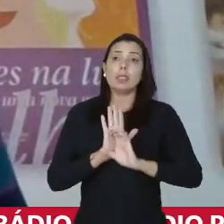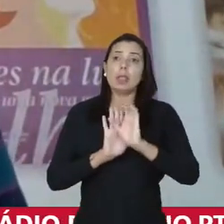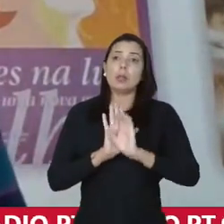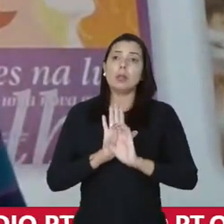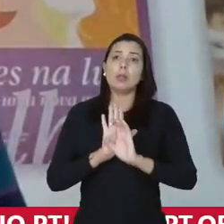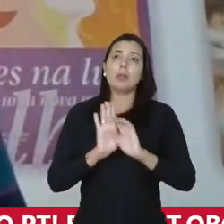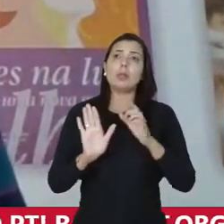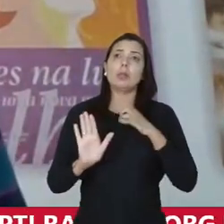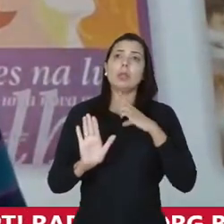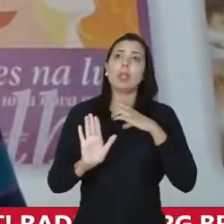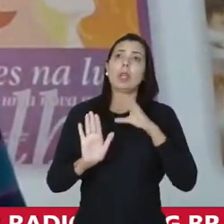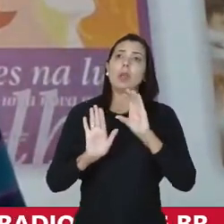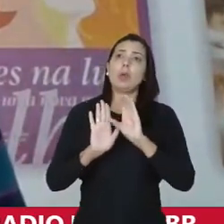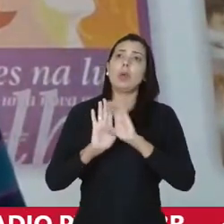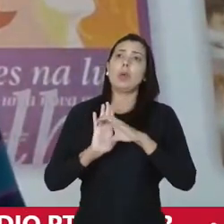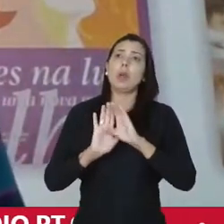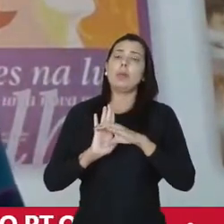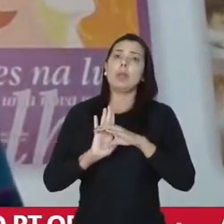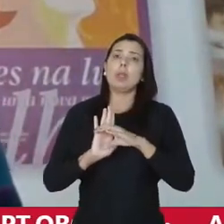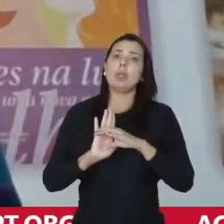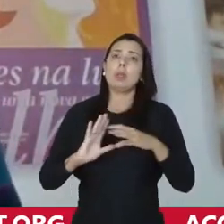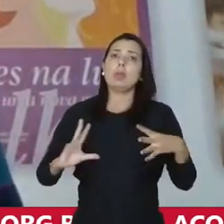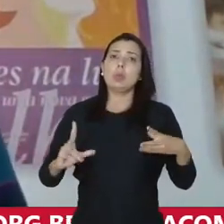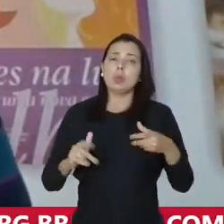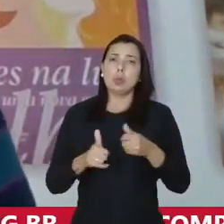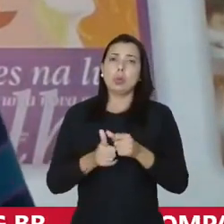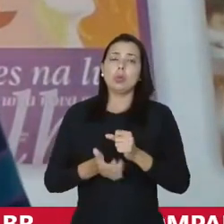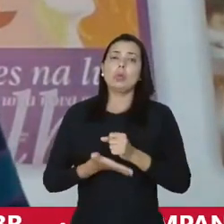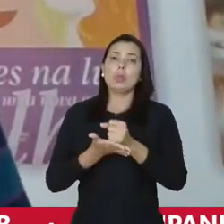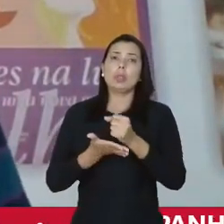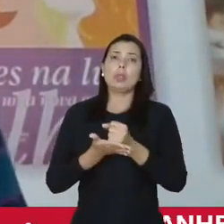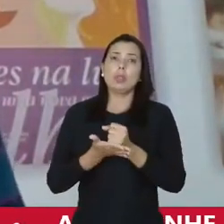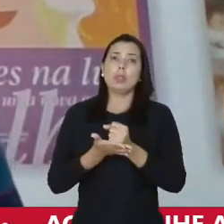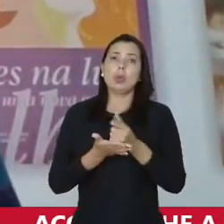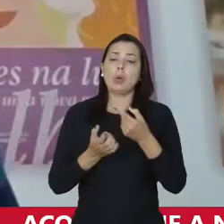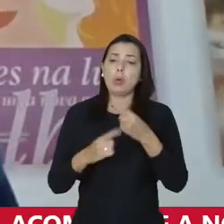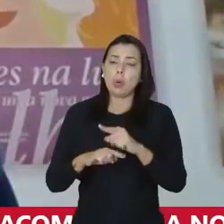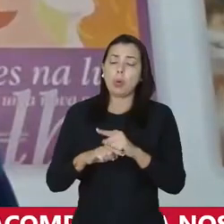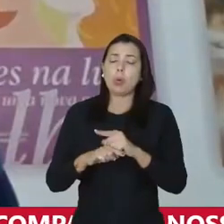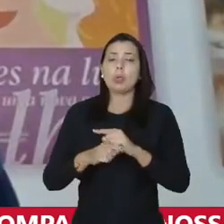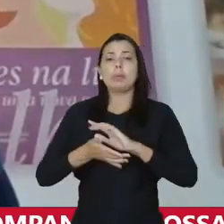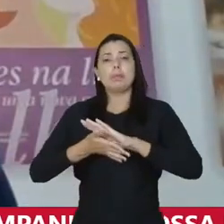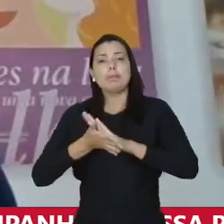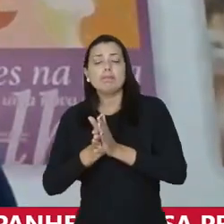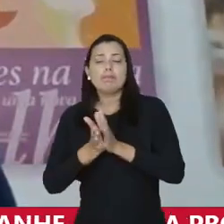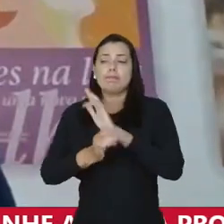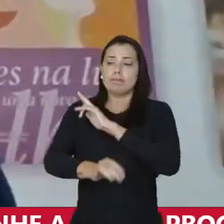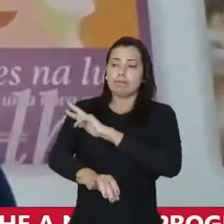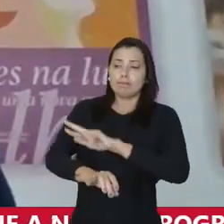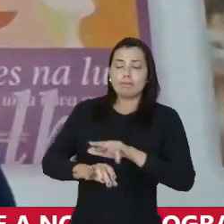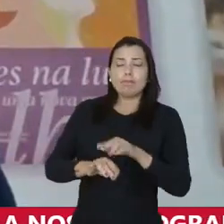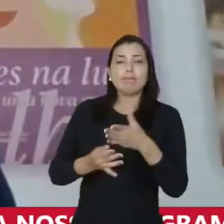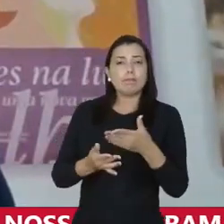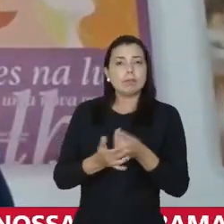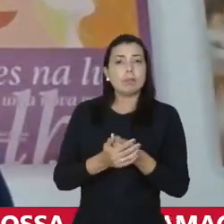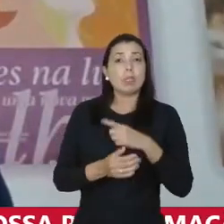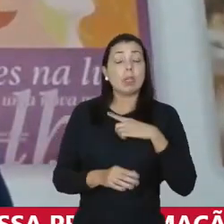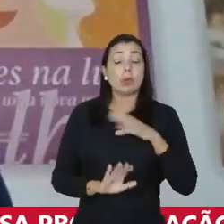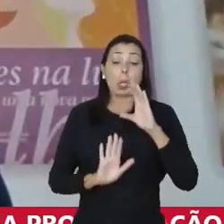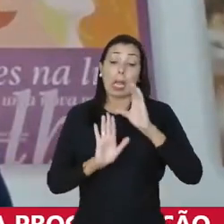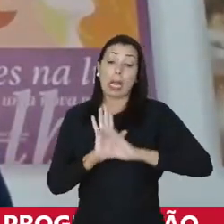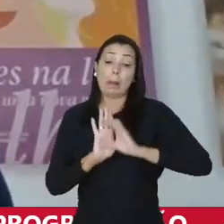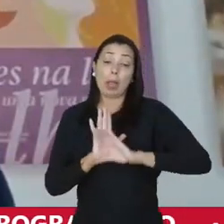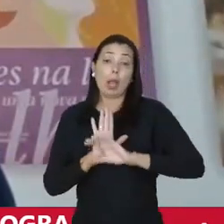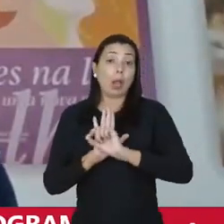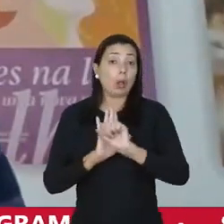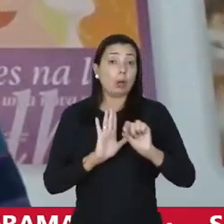ele tem um capítulo inteiro dedicado ao combate à discriminação. Ele tem um outro capítulo falando